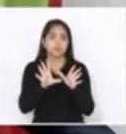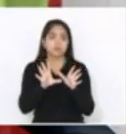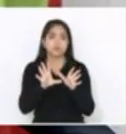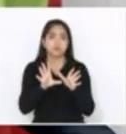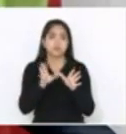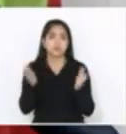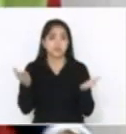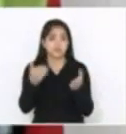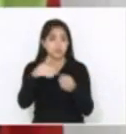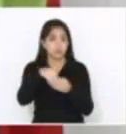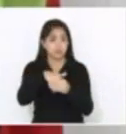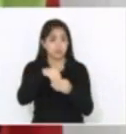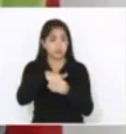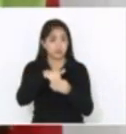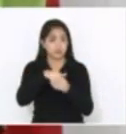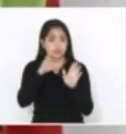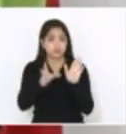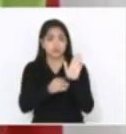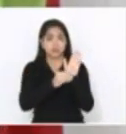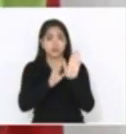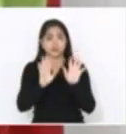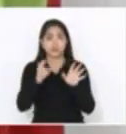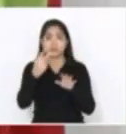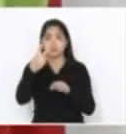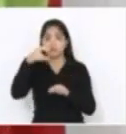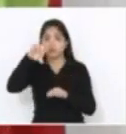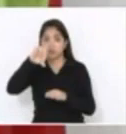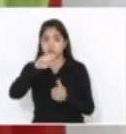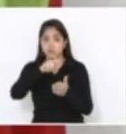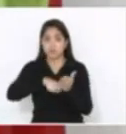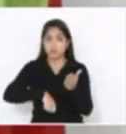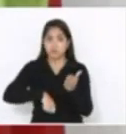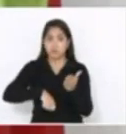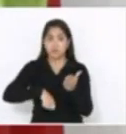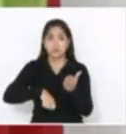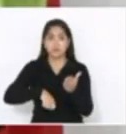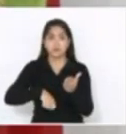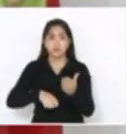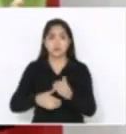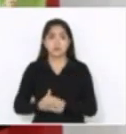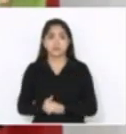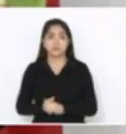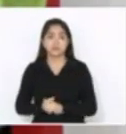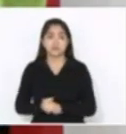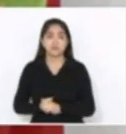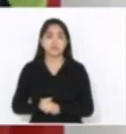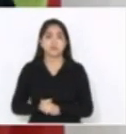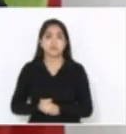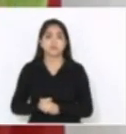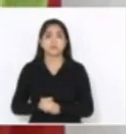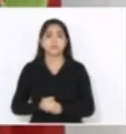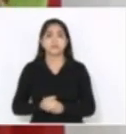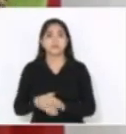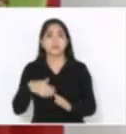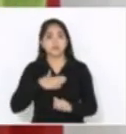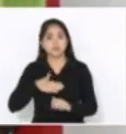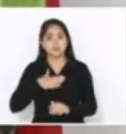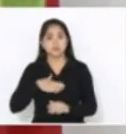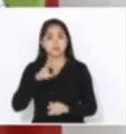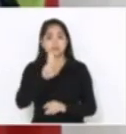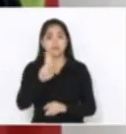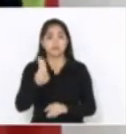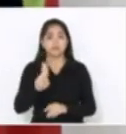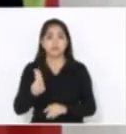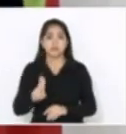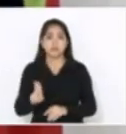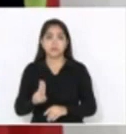votação dessa emenda, já que 29 deputados assinaram o requerimento. E gostaria de mencioná-los sem constrangimento